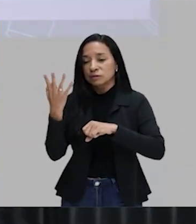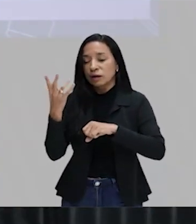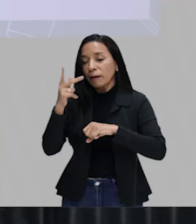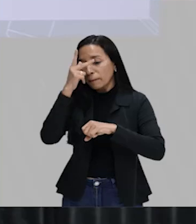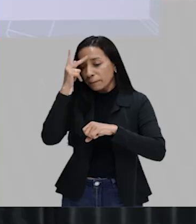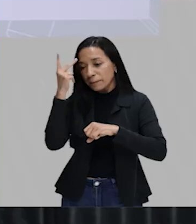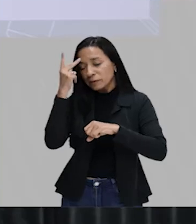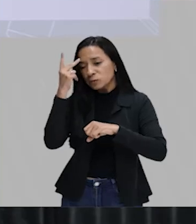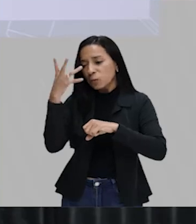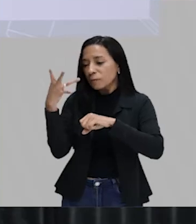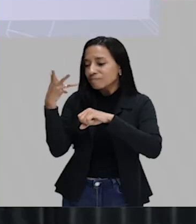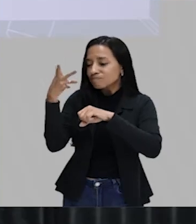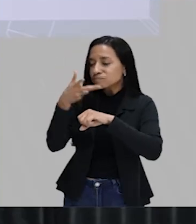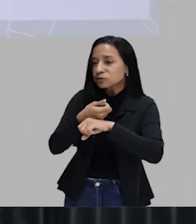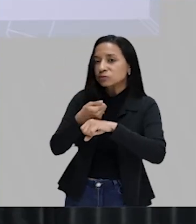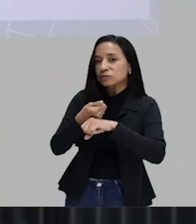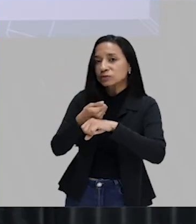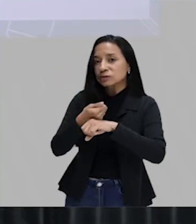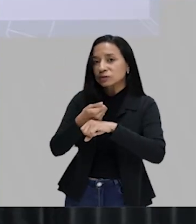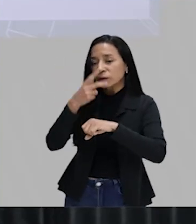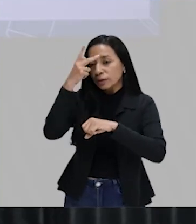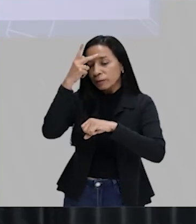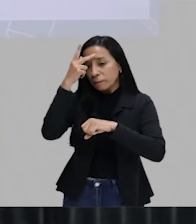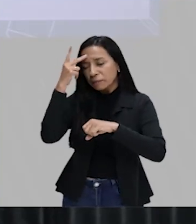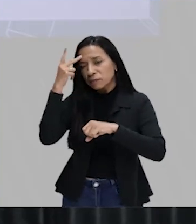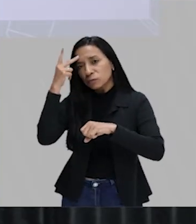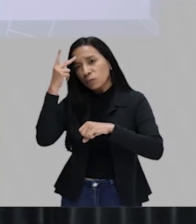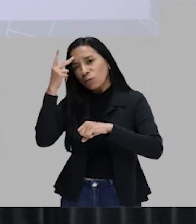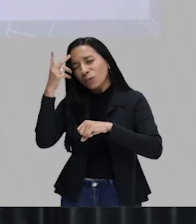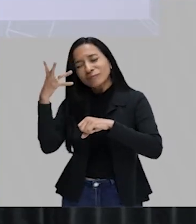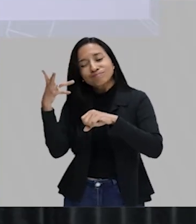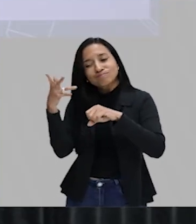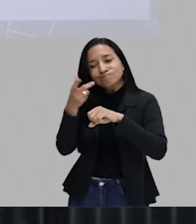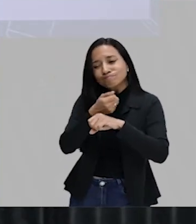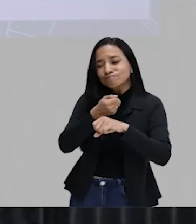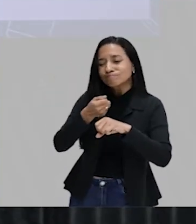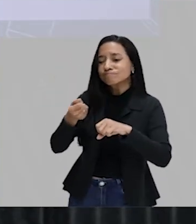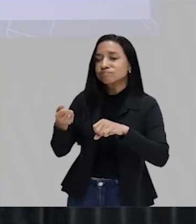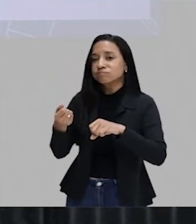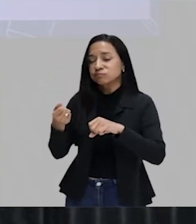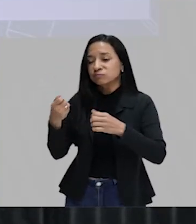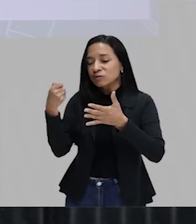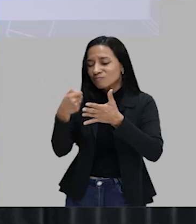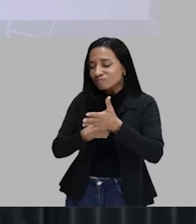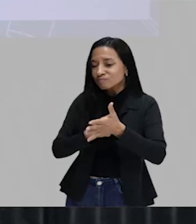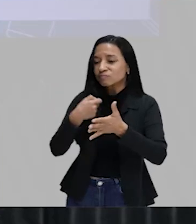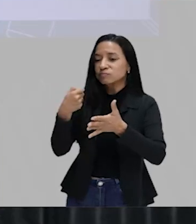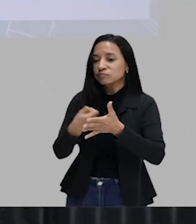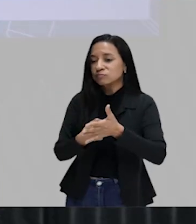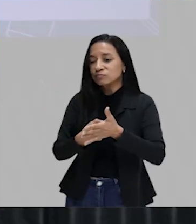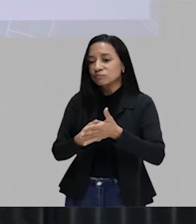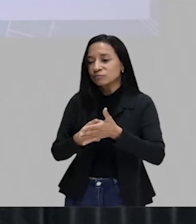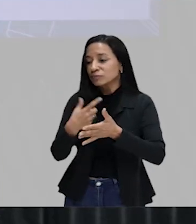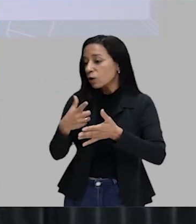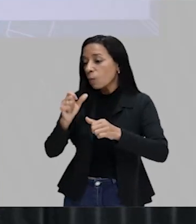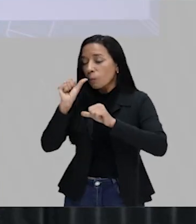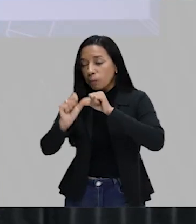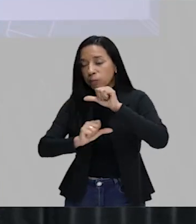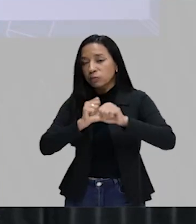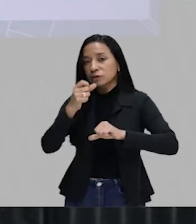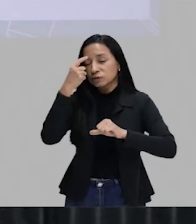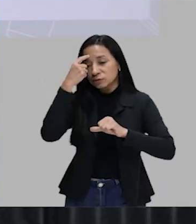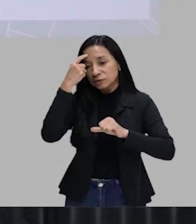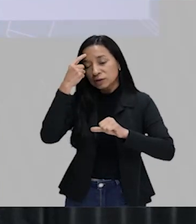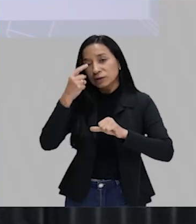convencida, tem gente que é convencida e não tem quem faça, nem por um decreto mudar de ideia. Não estamos sendo apenas convencidos por alguma